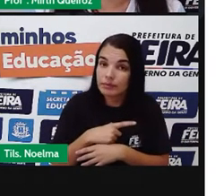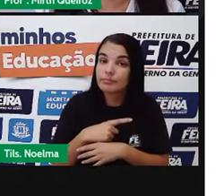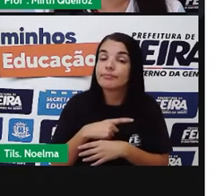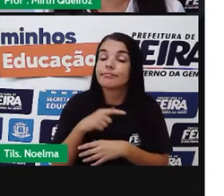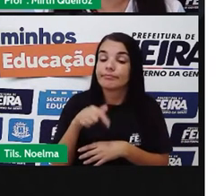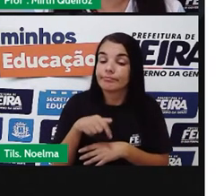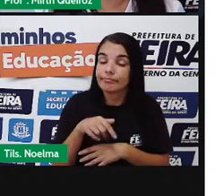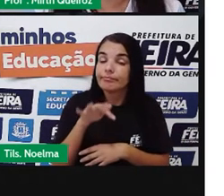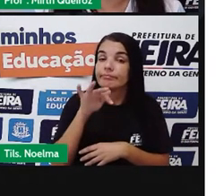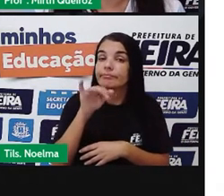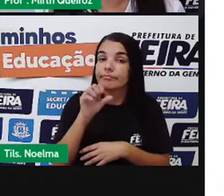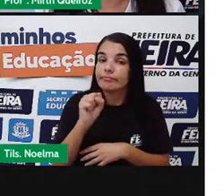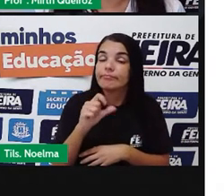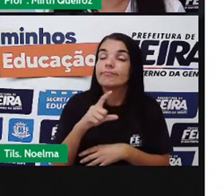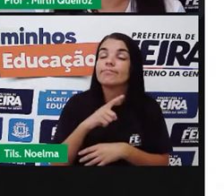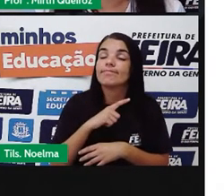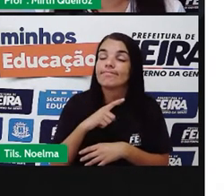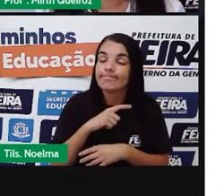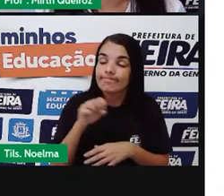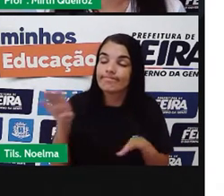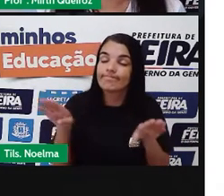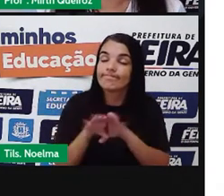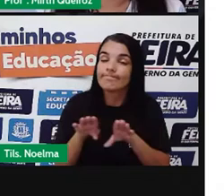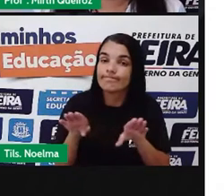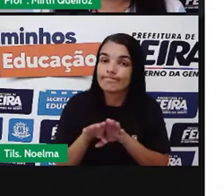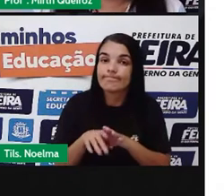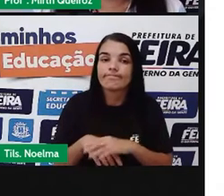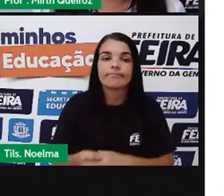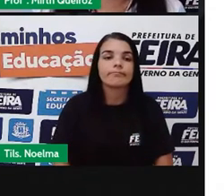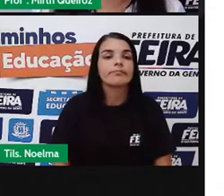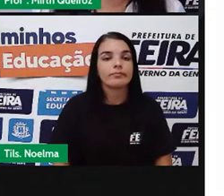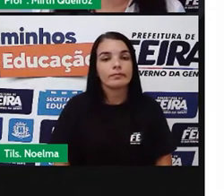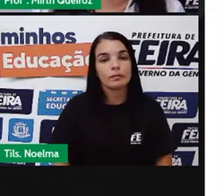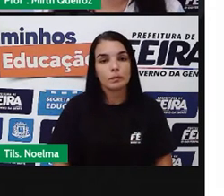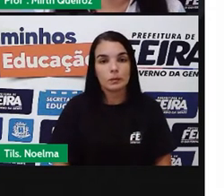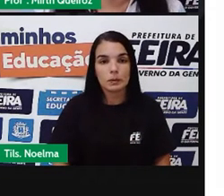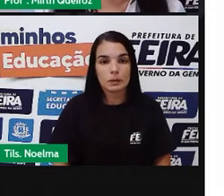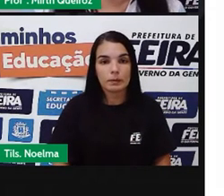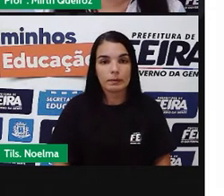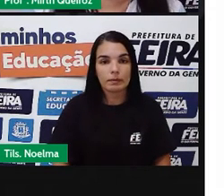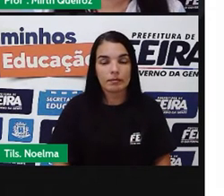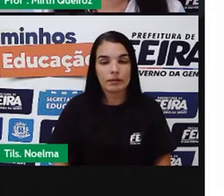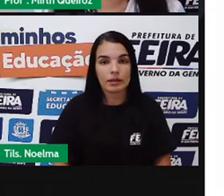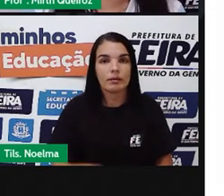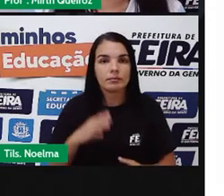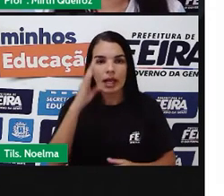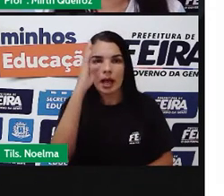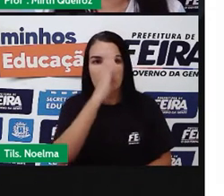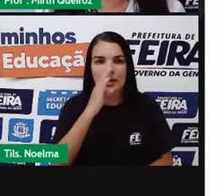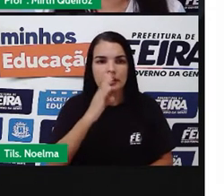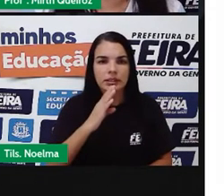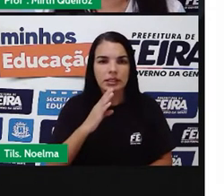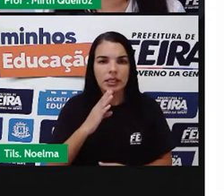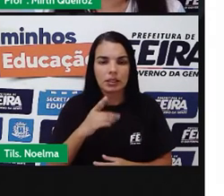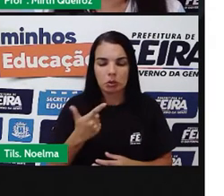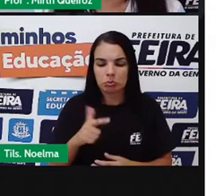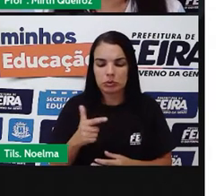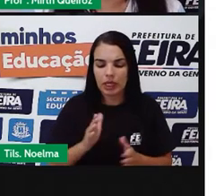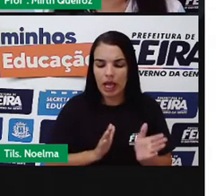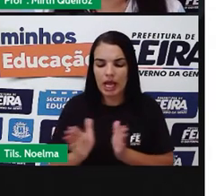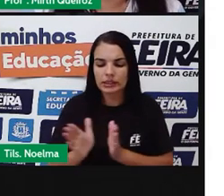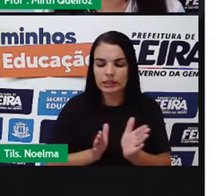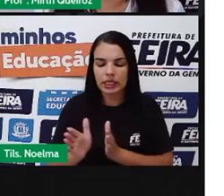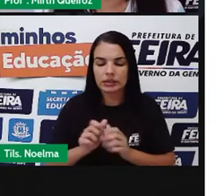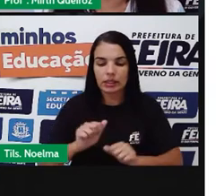com esse tipo de situação em alguns locais, certo? Brasileiros têm acesso ao saneamento